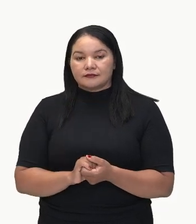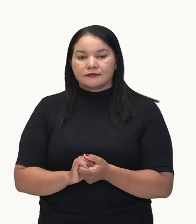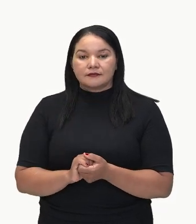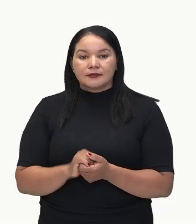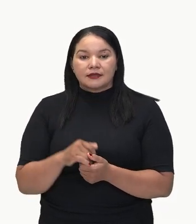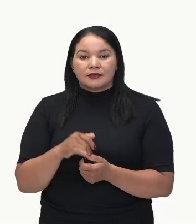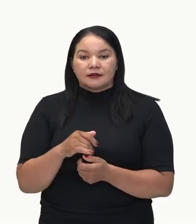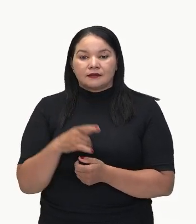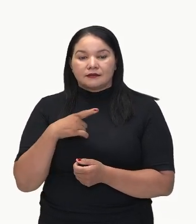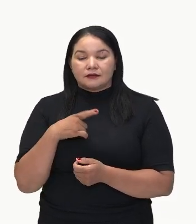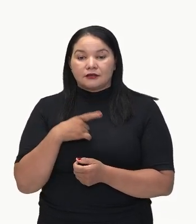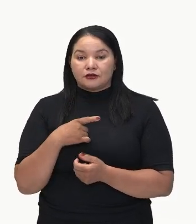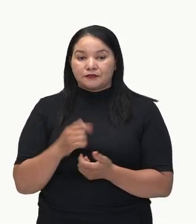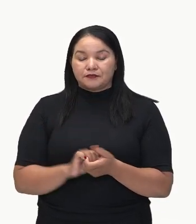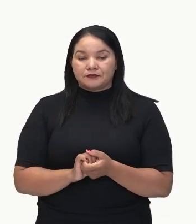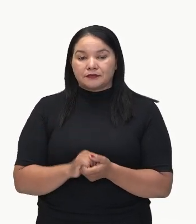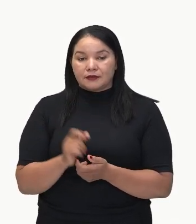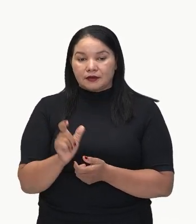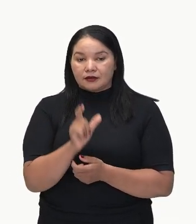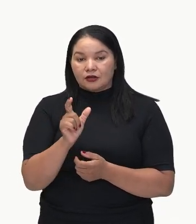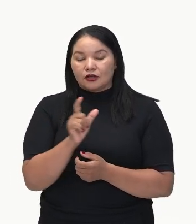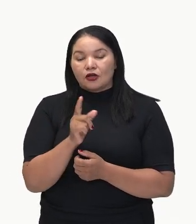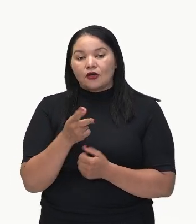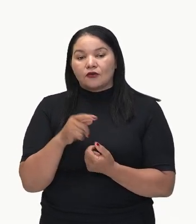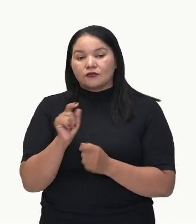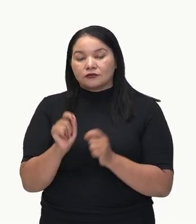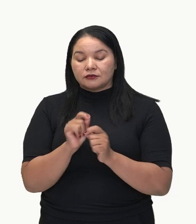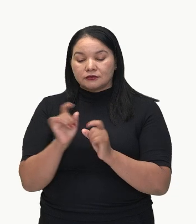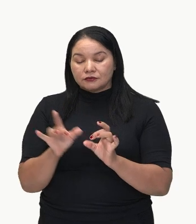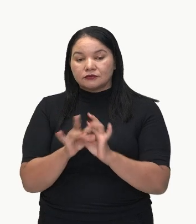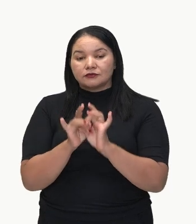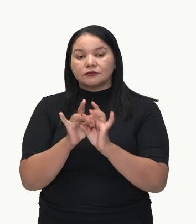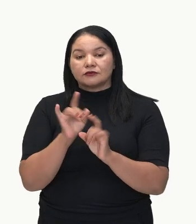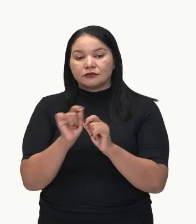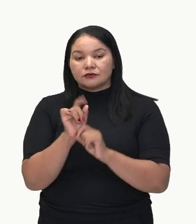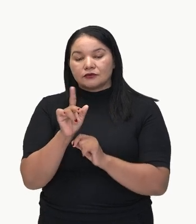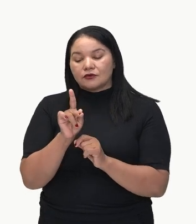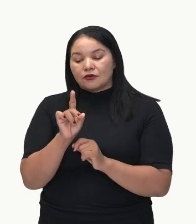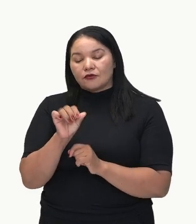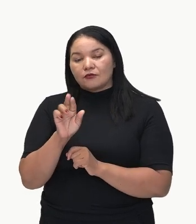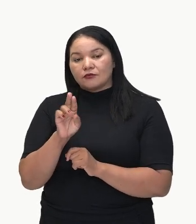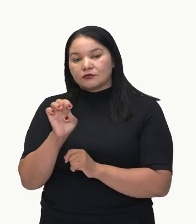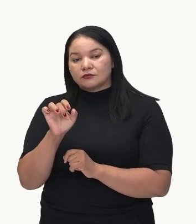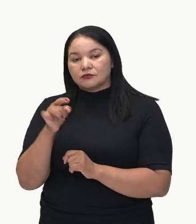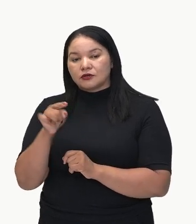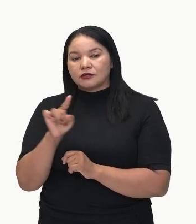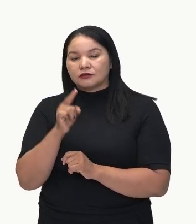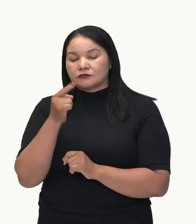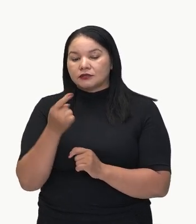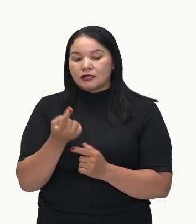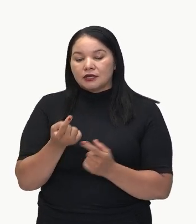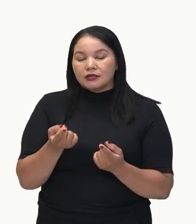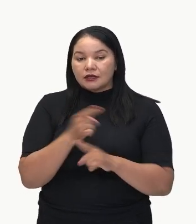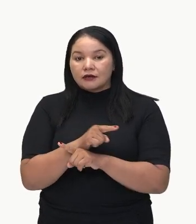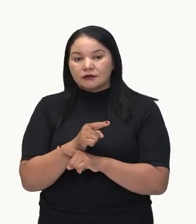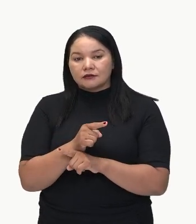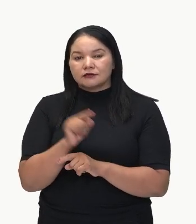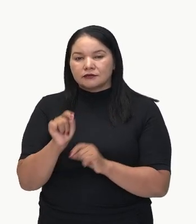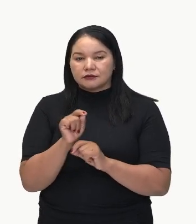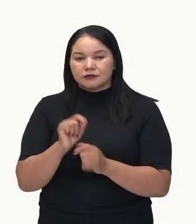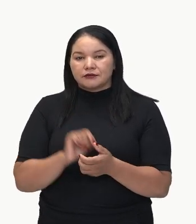mas. Vamos utilizar o porém, que é outro conectivo, também vai trazer ideias opostas. Olha só. O